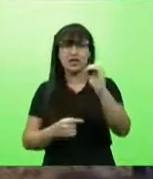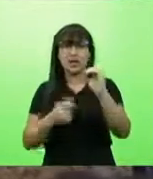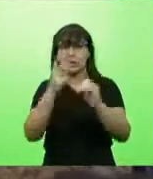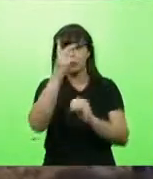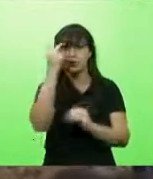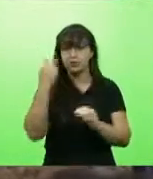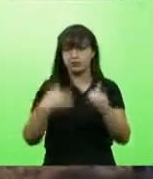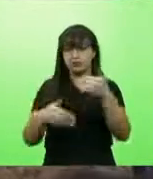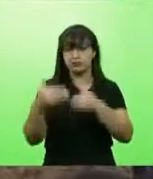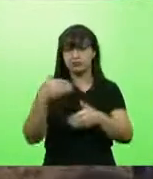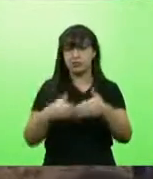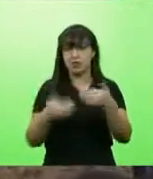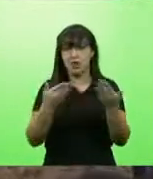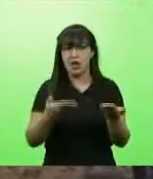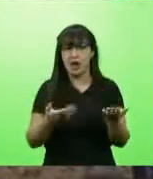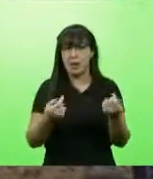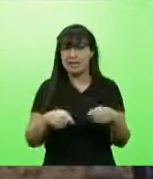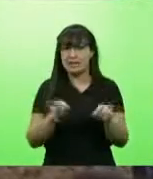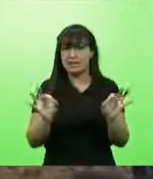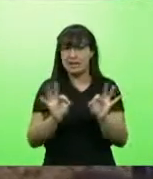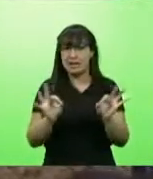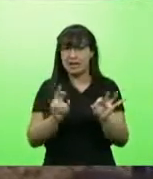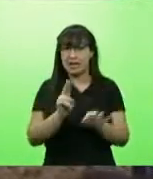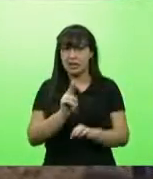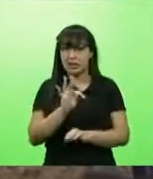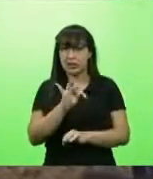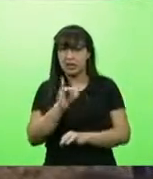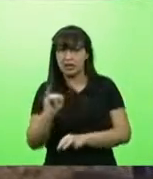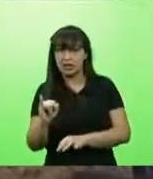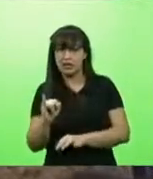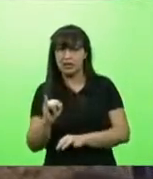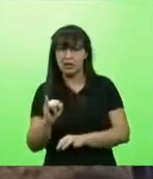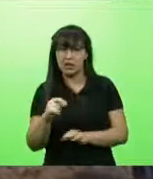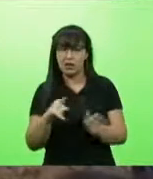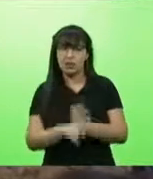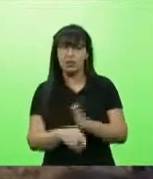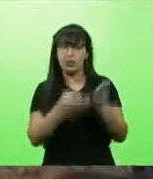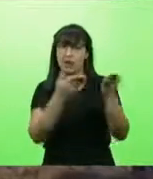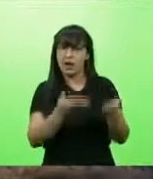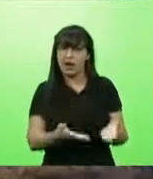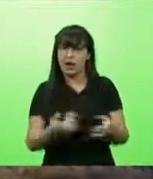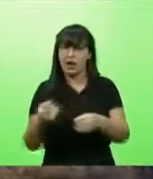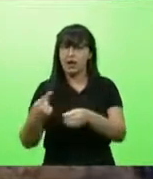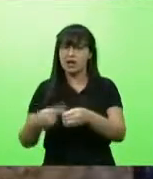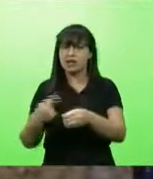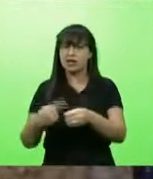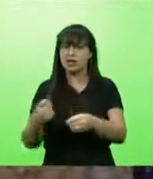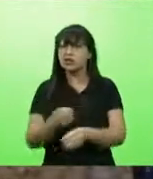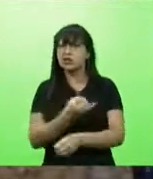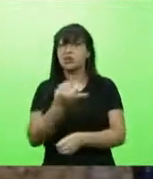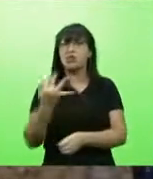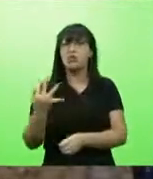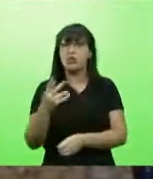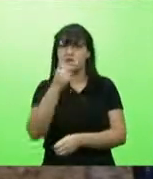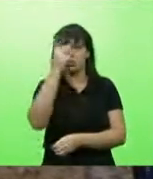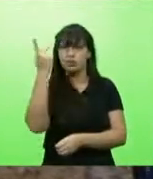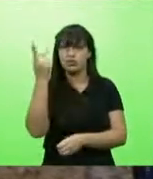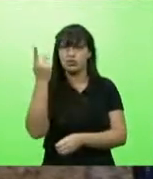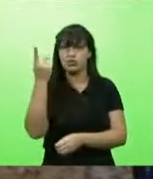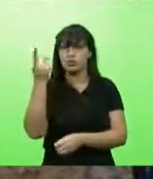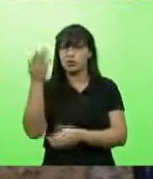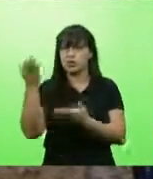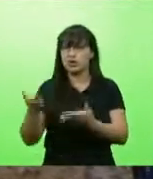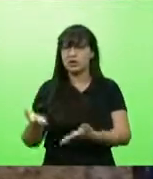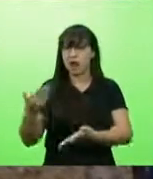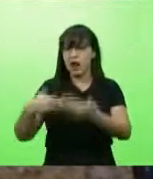trataram lá não precisaram de UTIs. É isso que tem que perguntar para as outras cidades. Quantas pessoas nas outras cidades